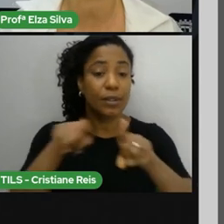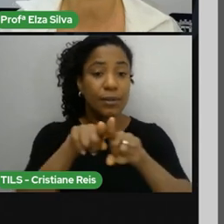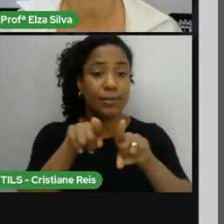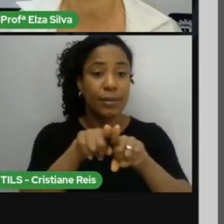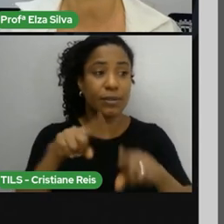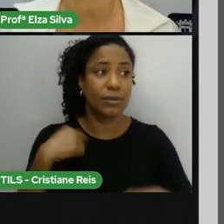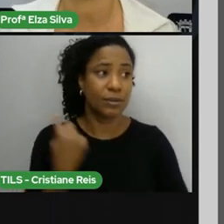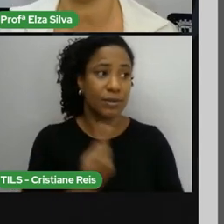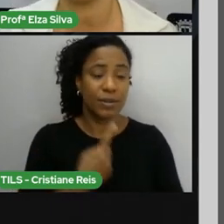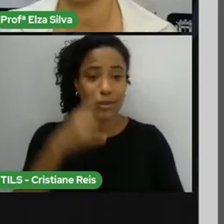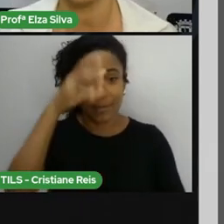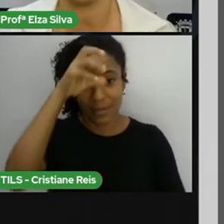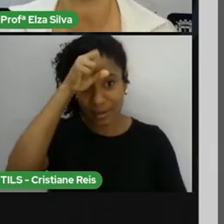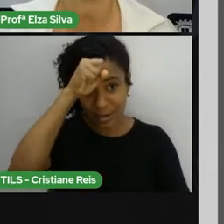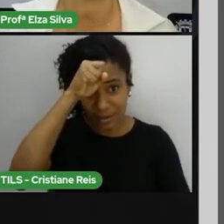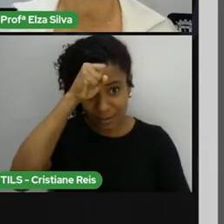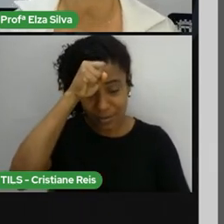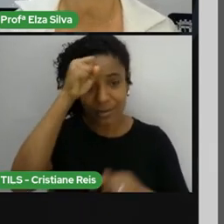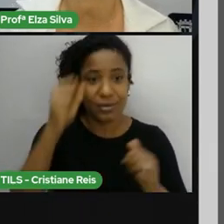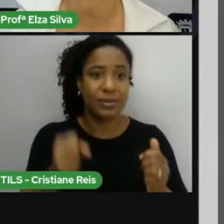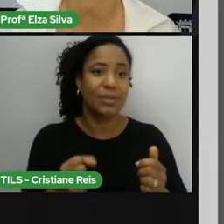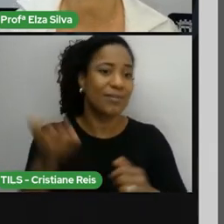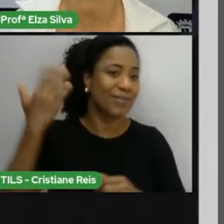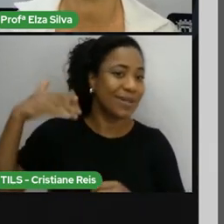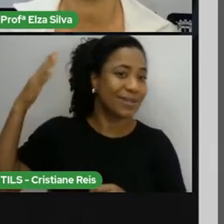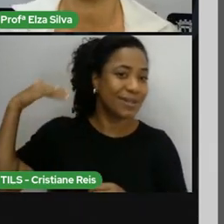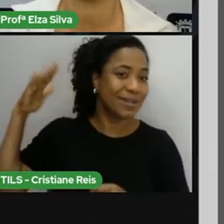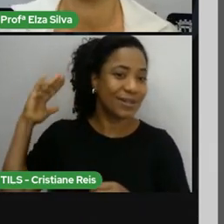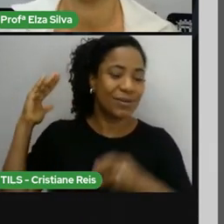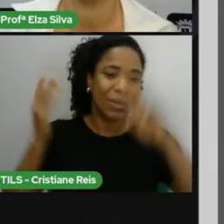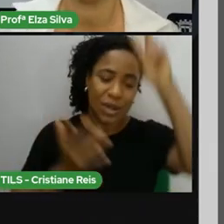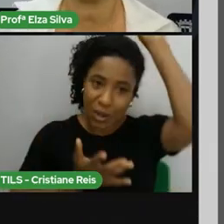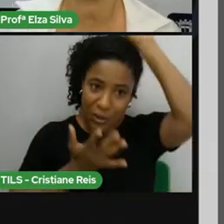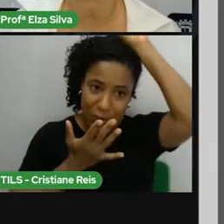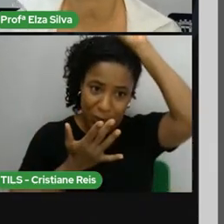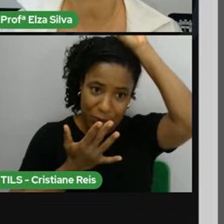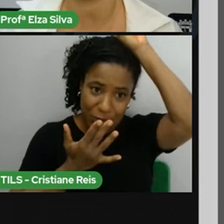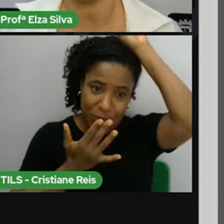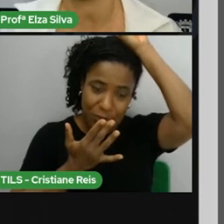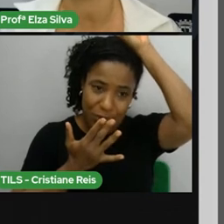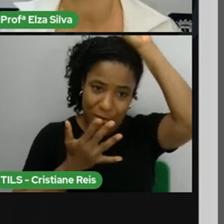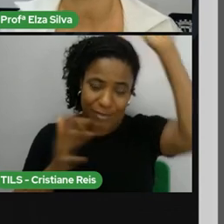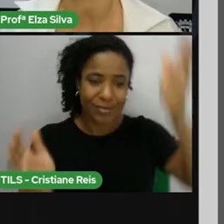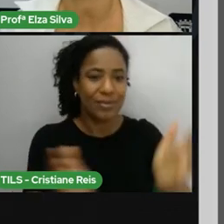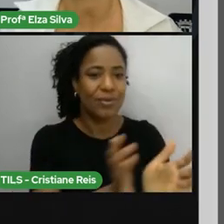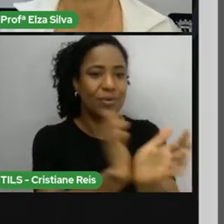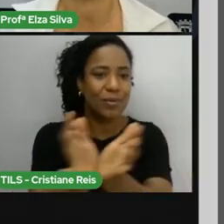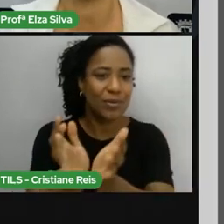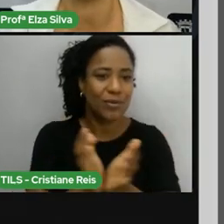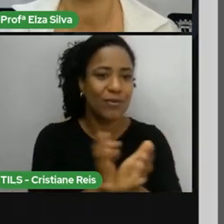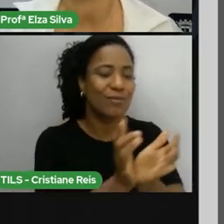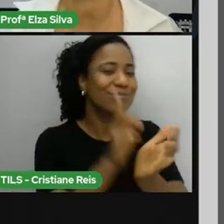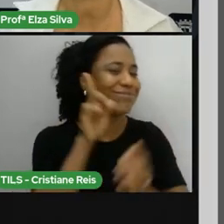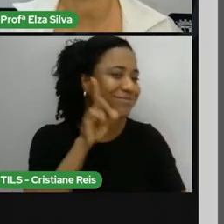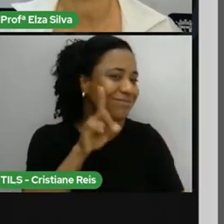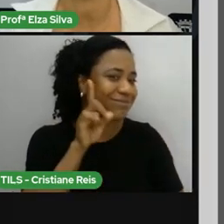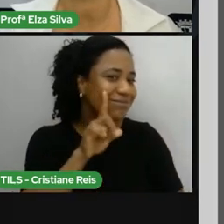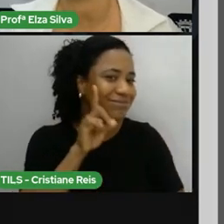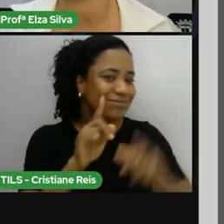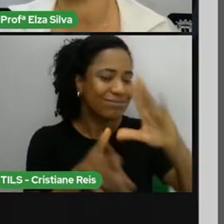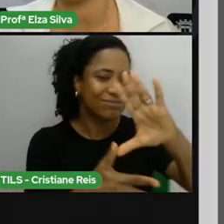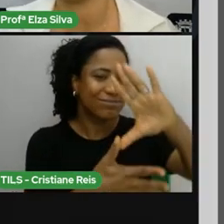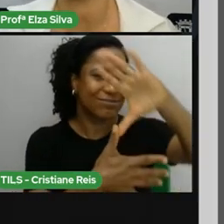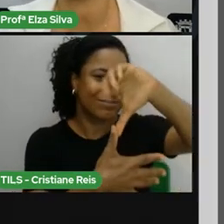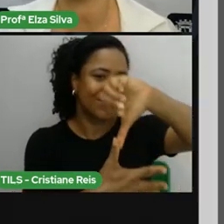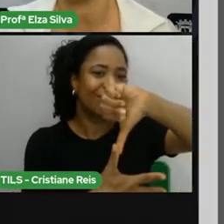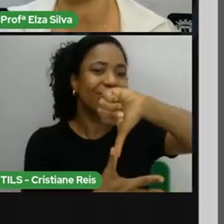pouco sobre os primeiros povos que habitaram as terras americanas e eles lutaram para conseguir se tornarem